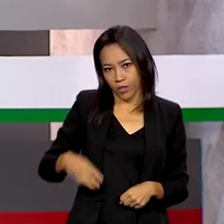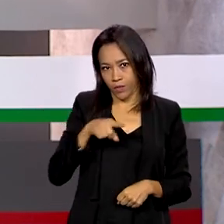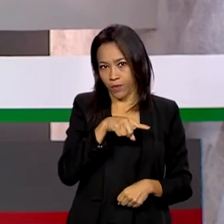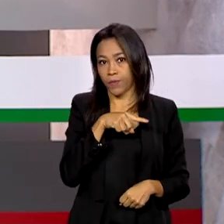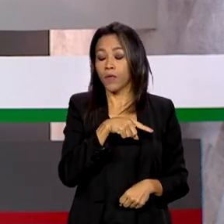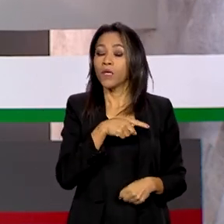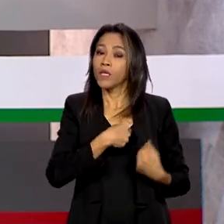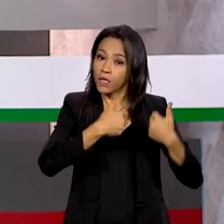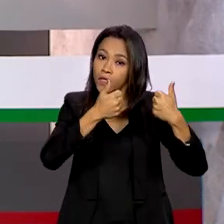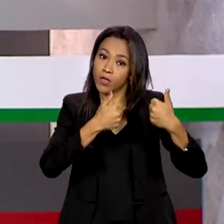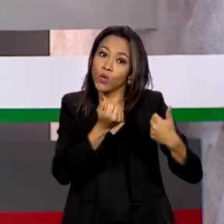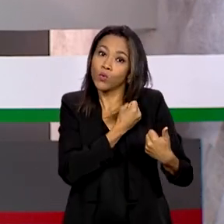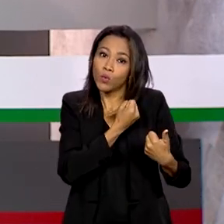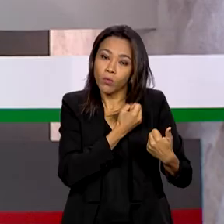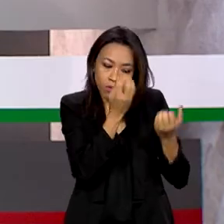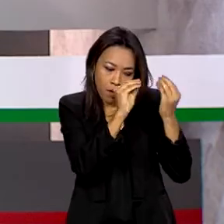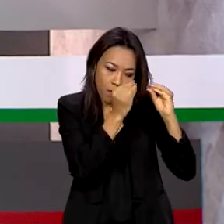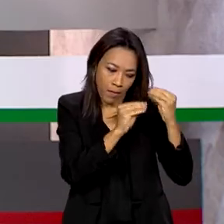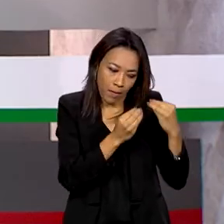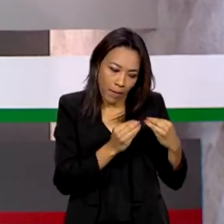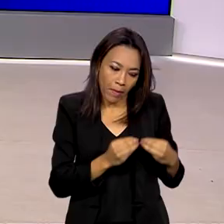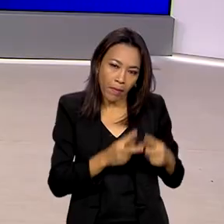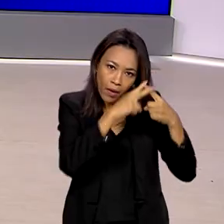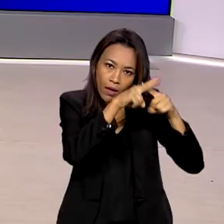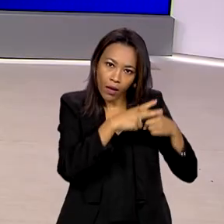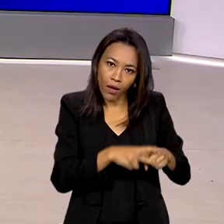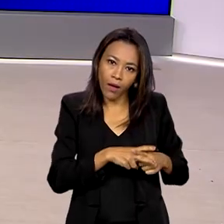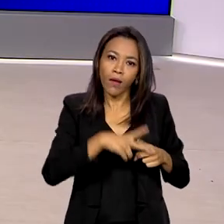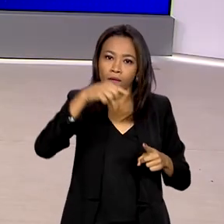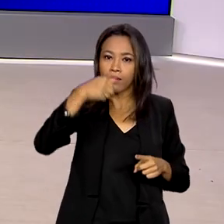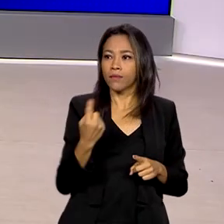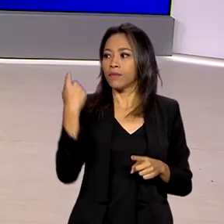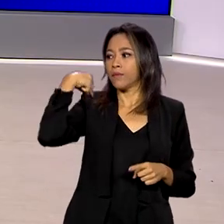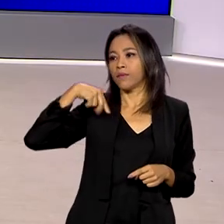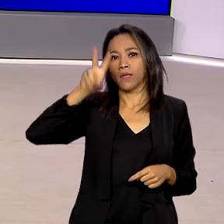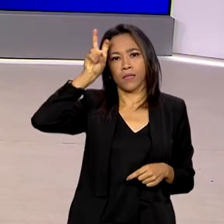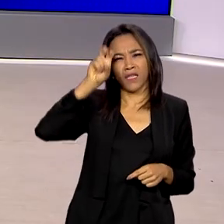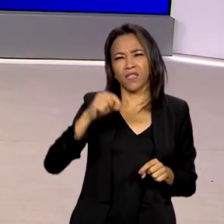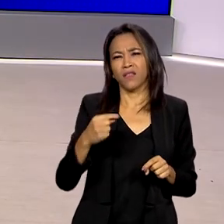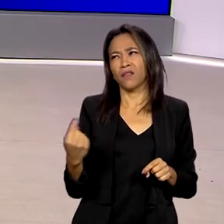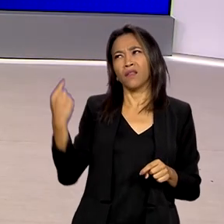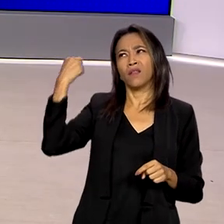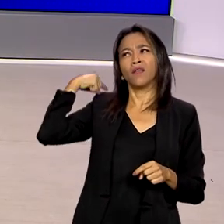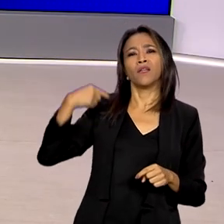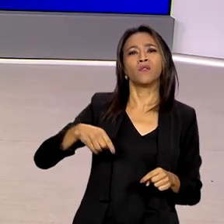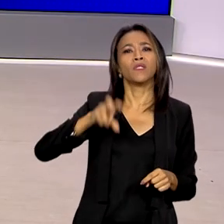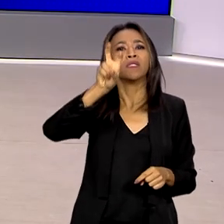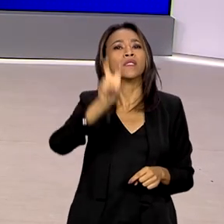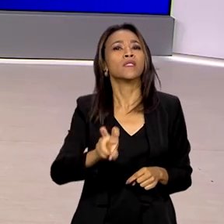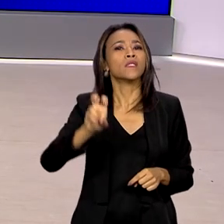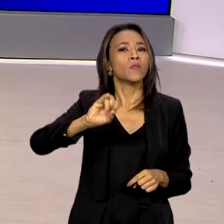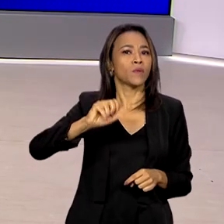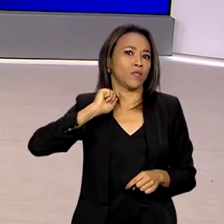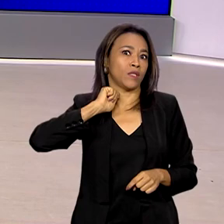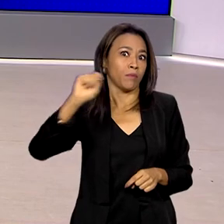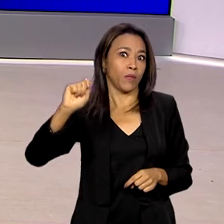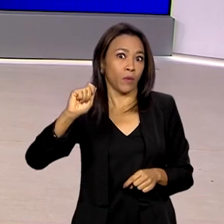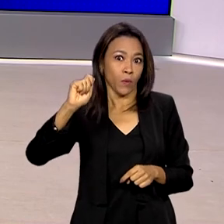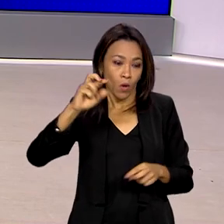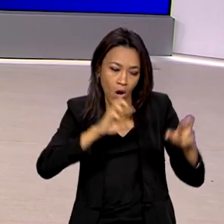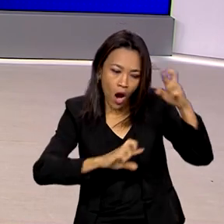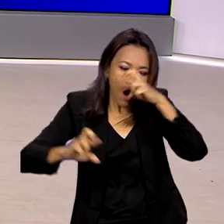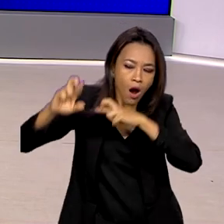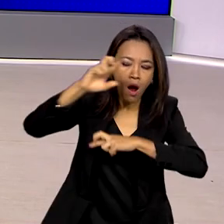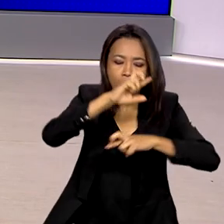que atualizou os números da operação nesta quinta-feira. Desde o dia 5 de abril, quando começou o monitoramento das